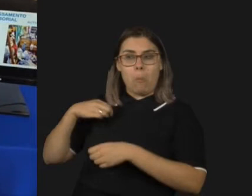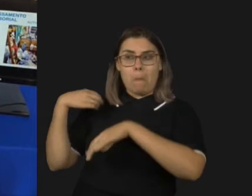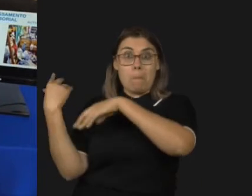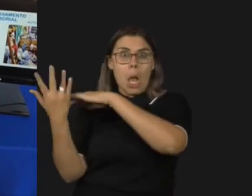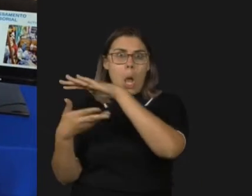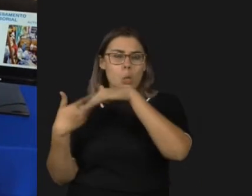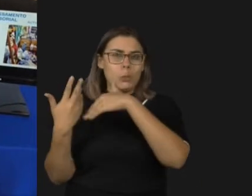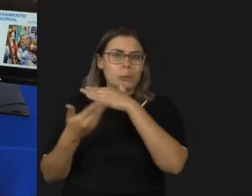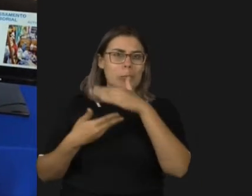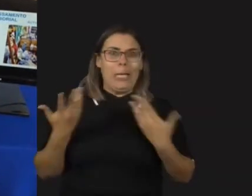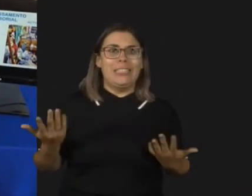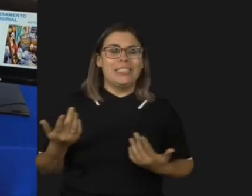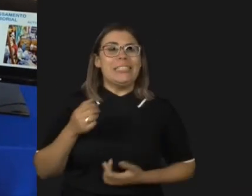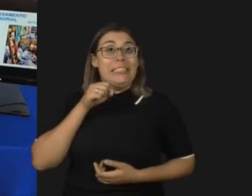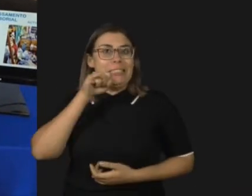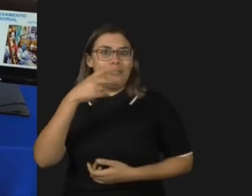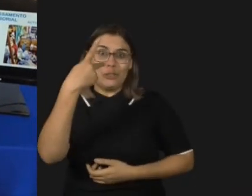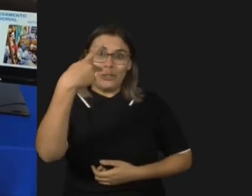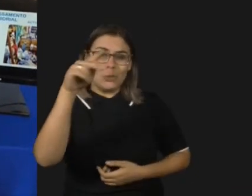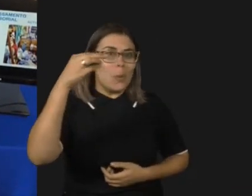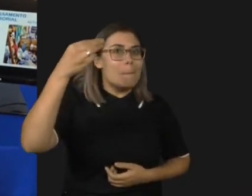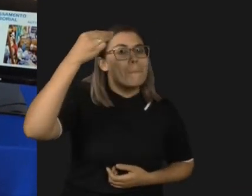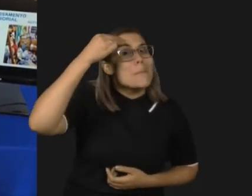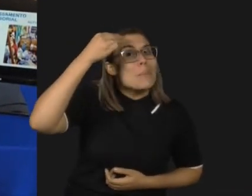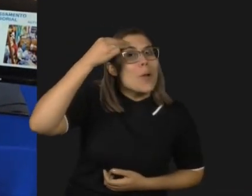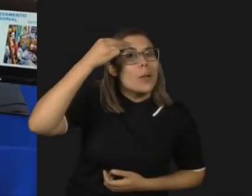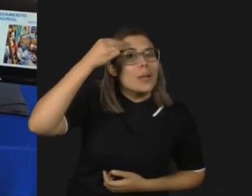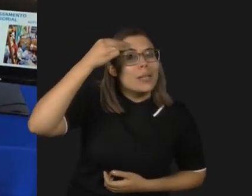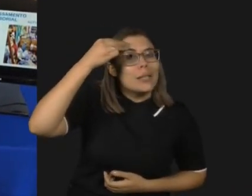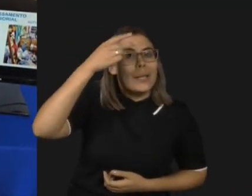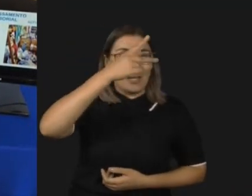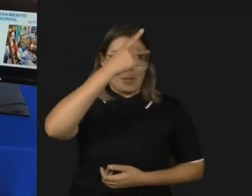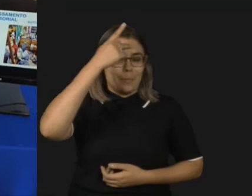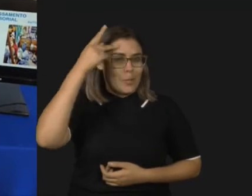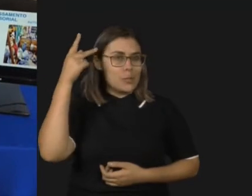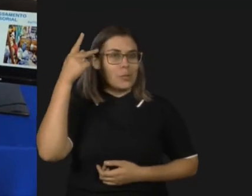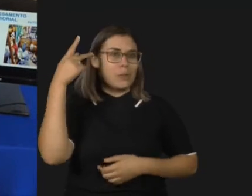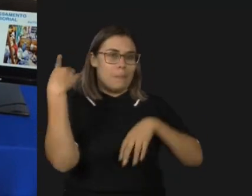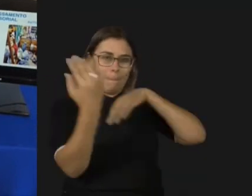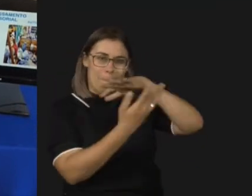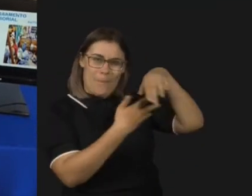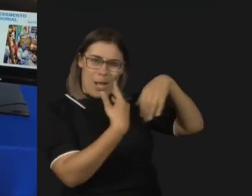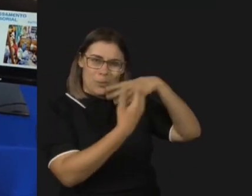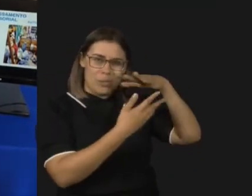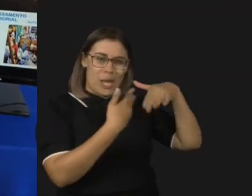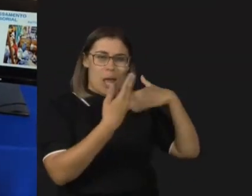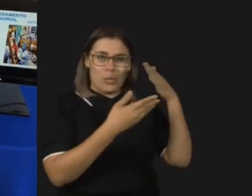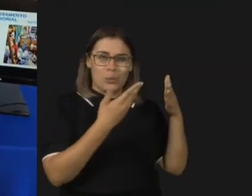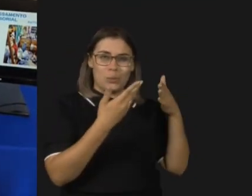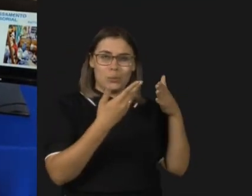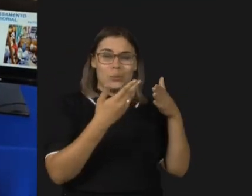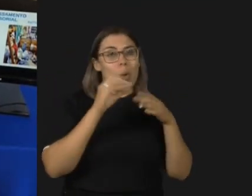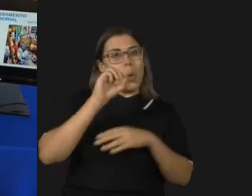esses guarda-roupas fossem a nossa memória, as pessoas típicas que nos assistem teriam um guarda-roupa totalmente organizado.